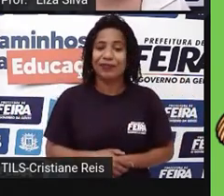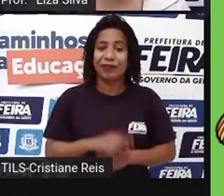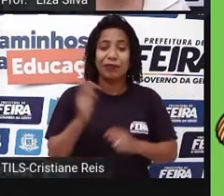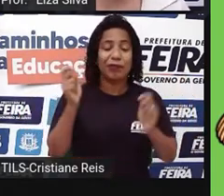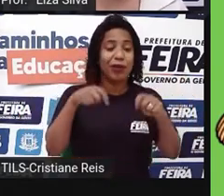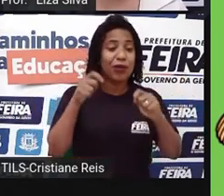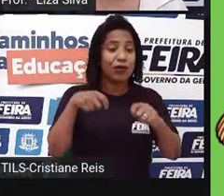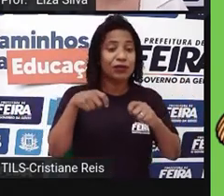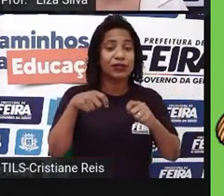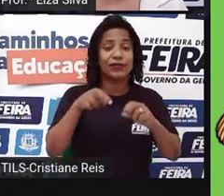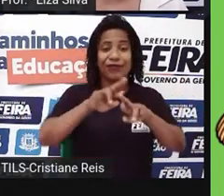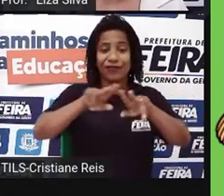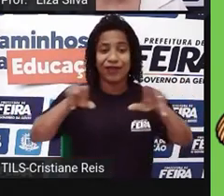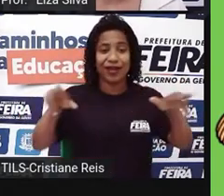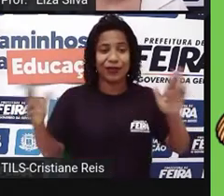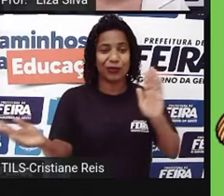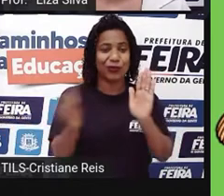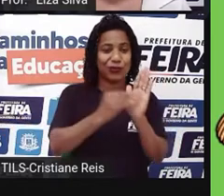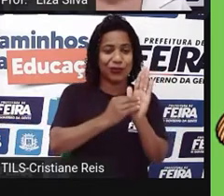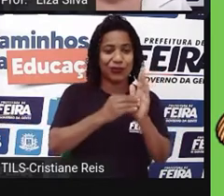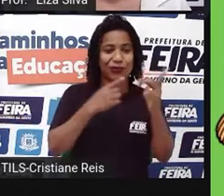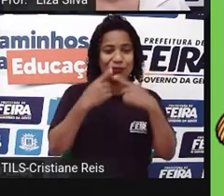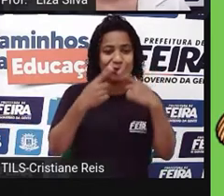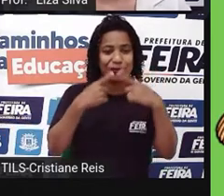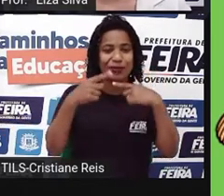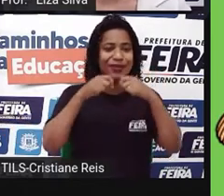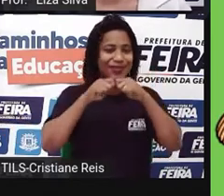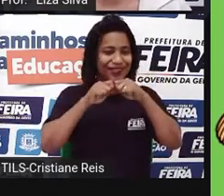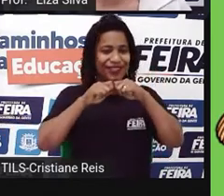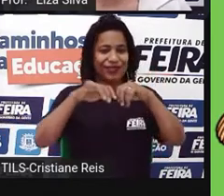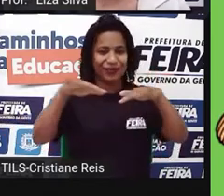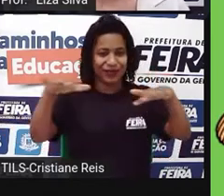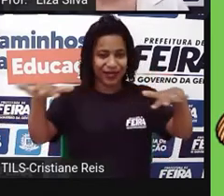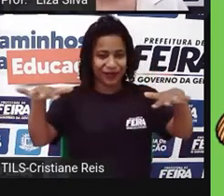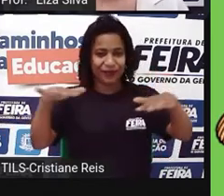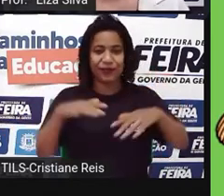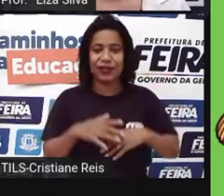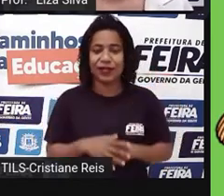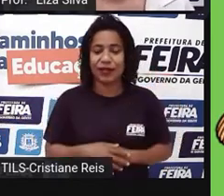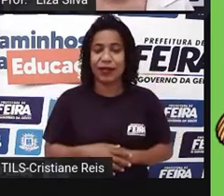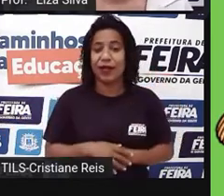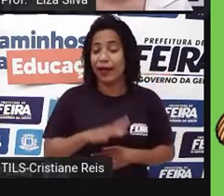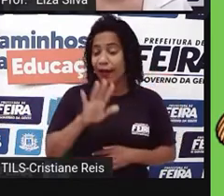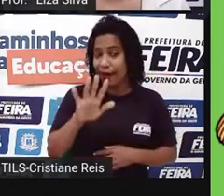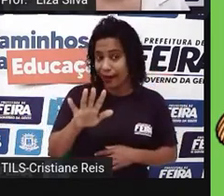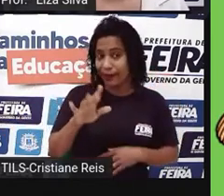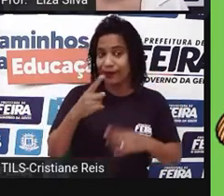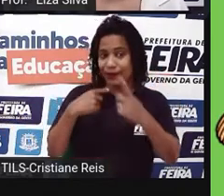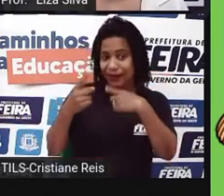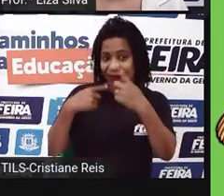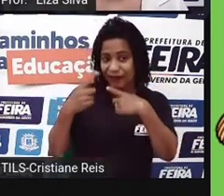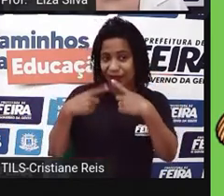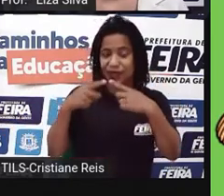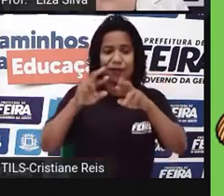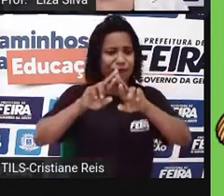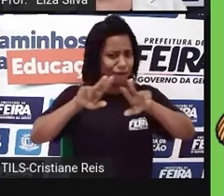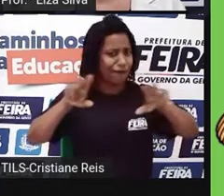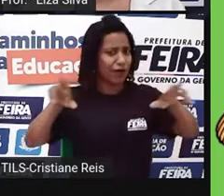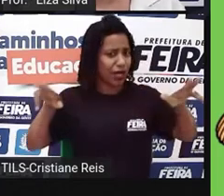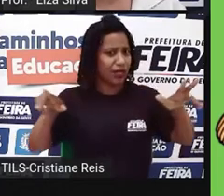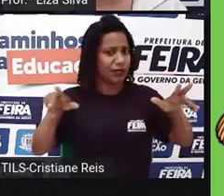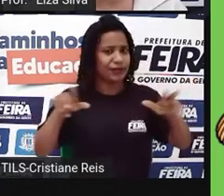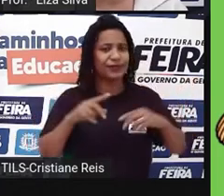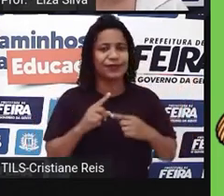veiculam essas entrevistas. Temos vários tipos de entrevistas. Vou citar alguns. A jornalística, a